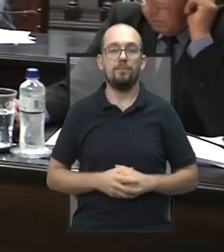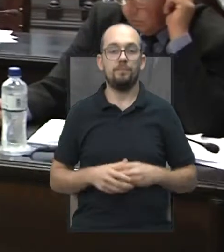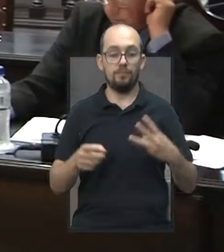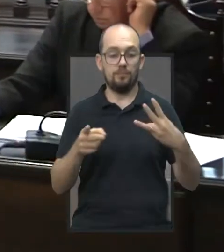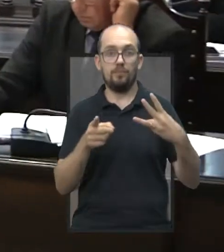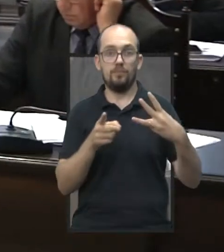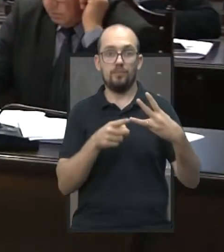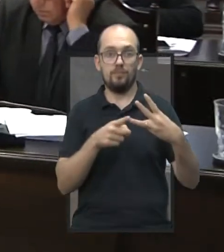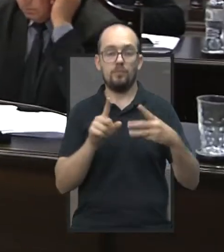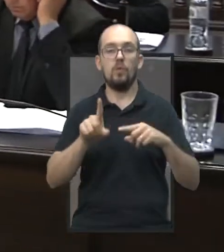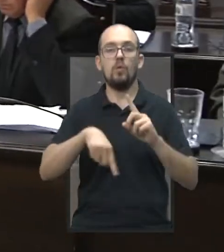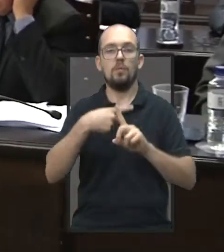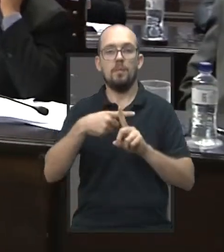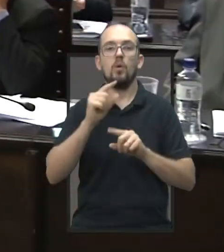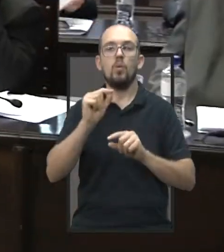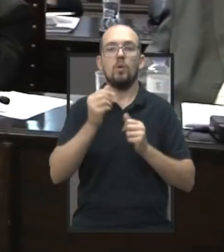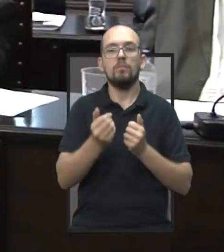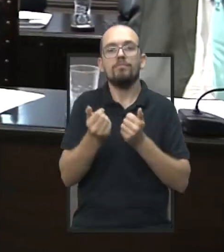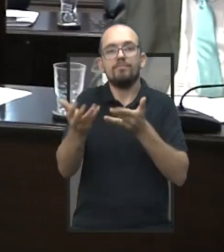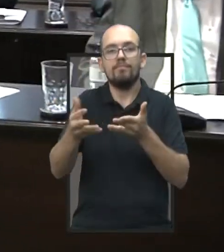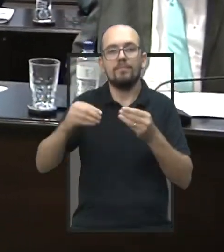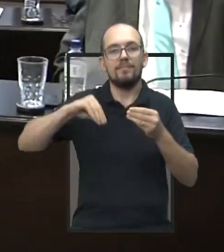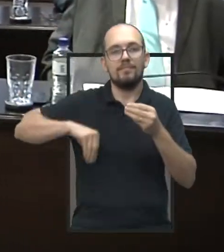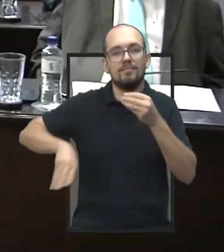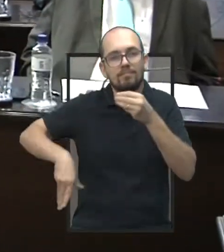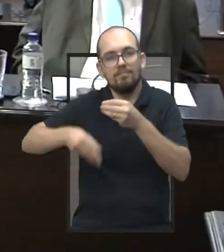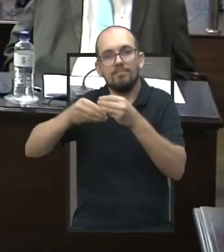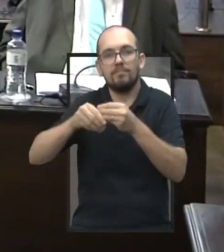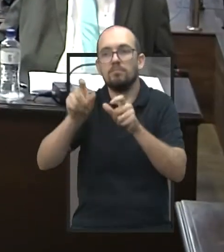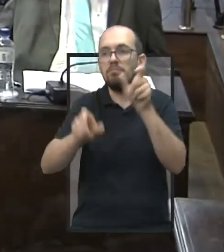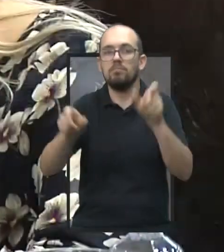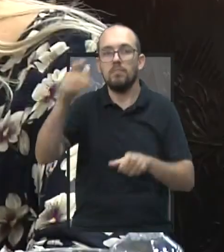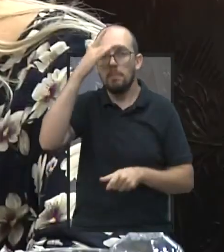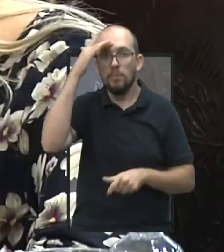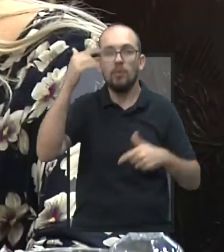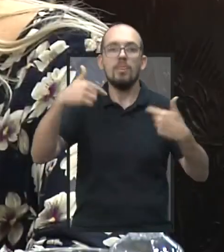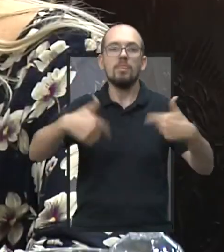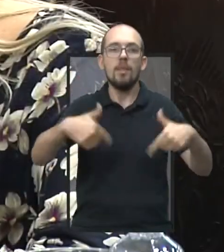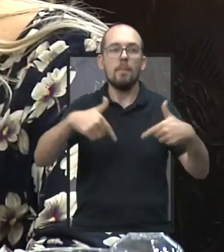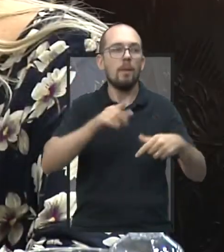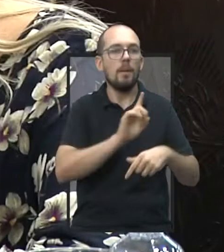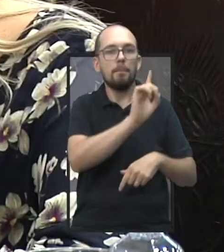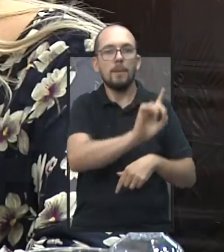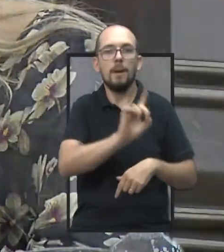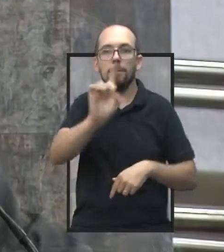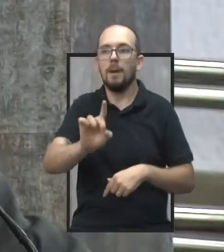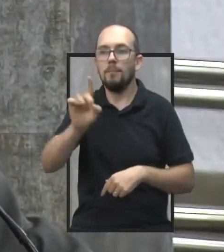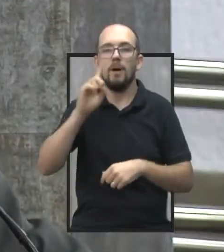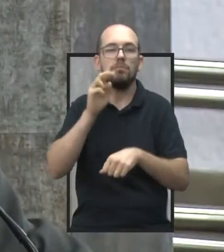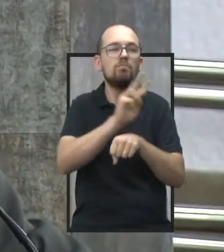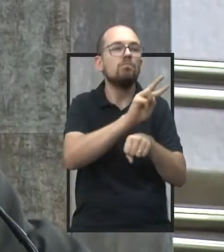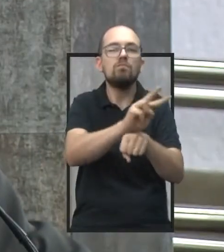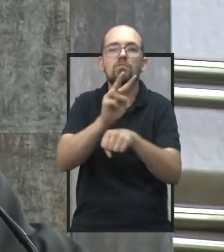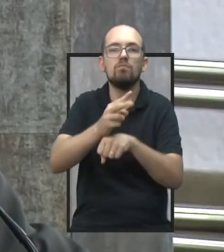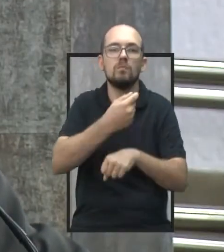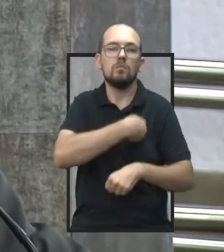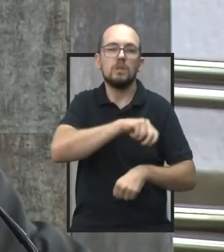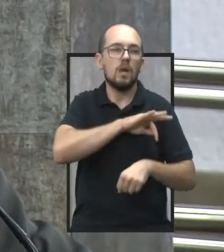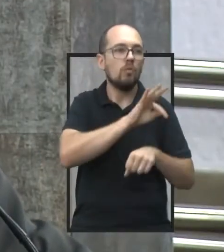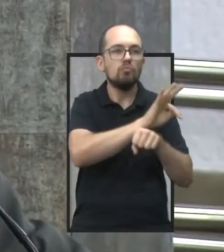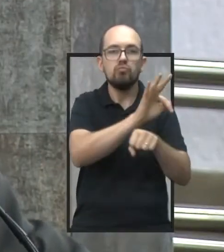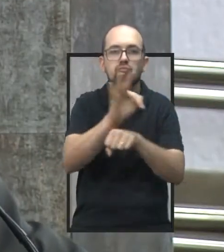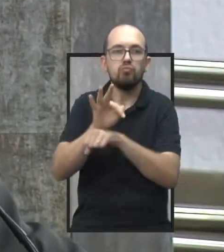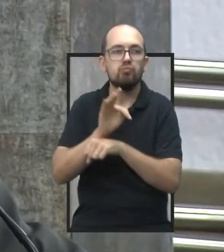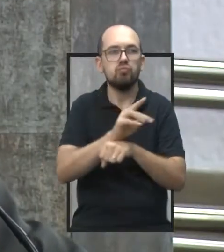institui gratificação mensal aos servidores designados para o exercício do poder de polícia, relativo